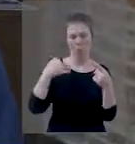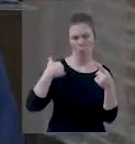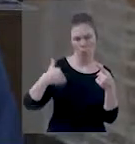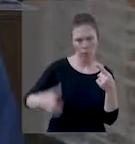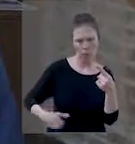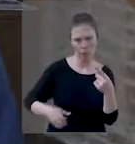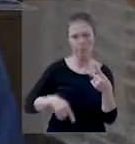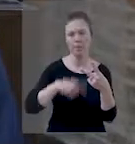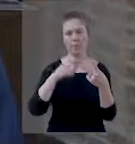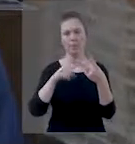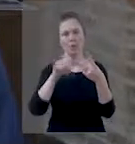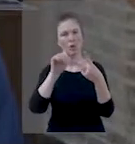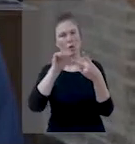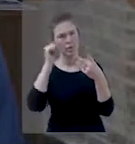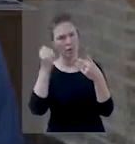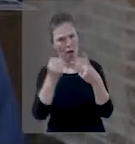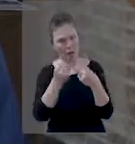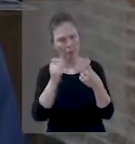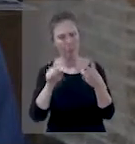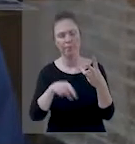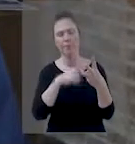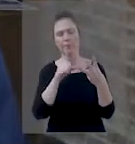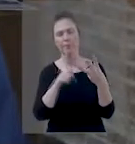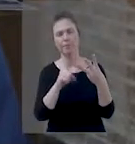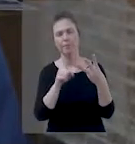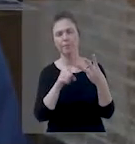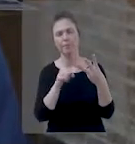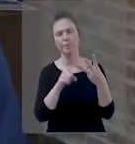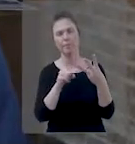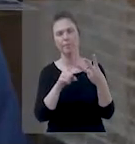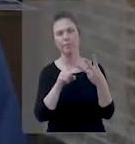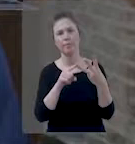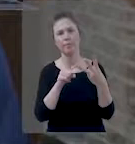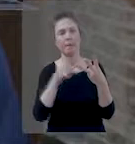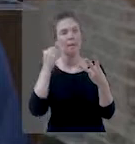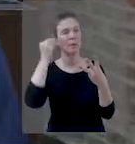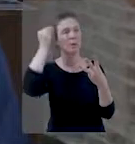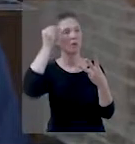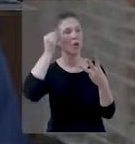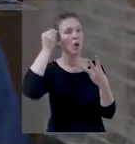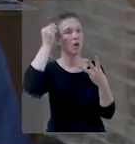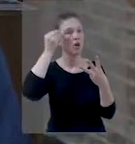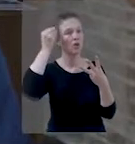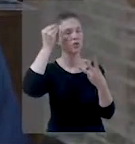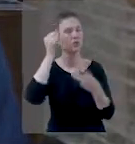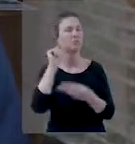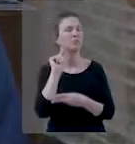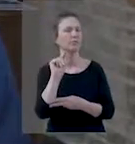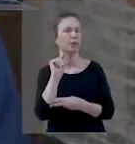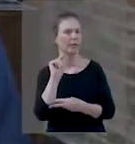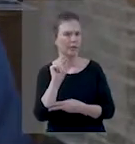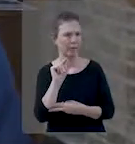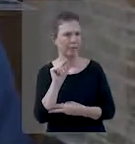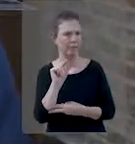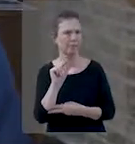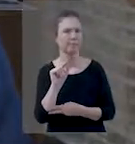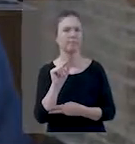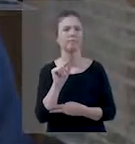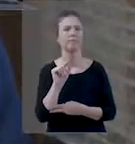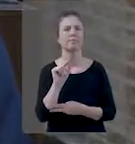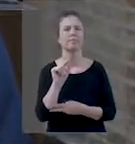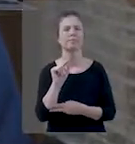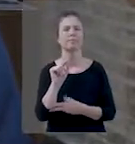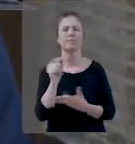consequências físicas, as consequências sociais, e ele diz ainda as consequências psicológicas.